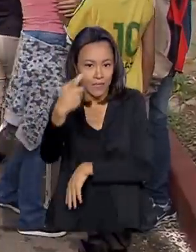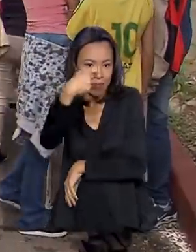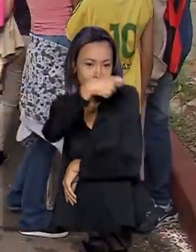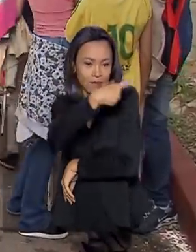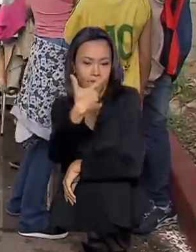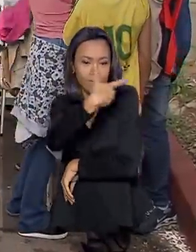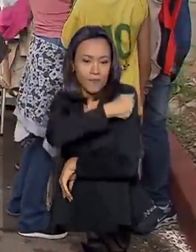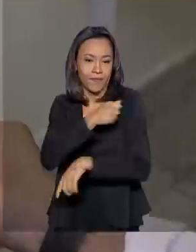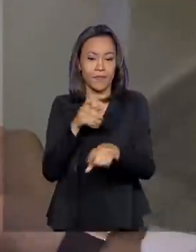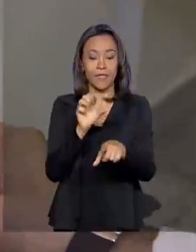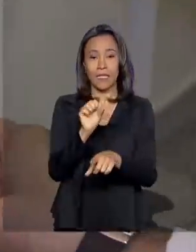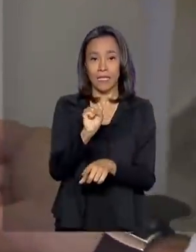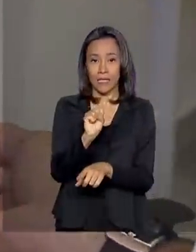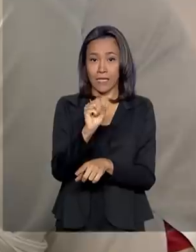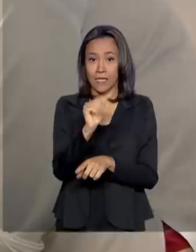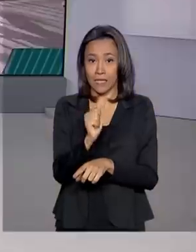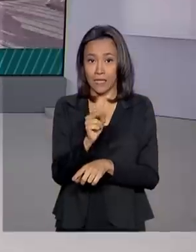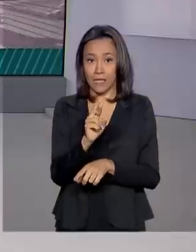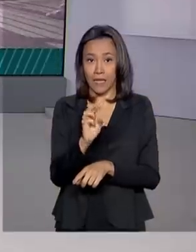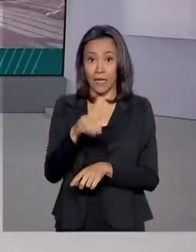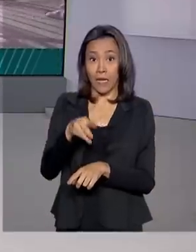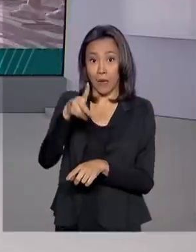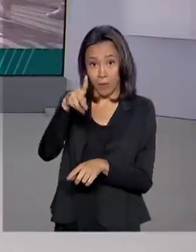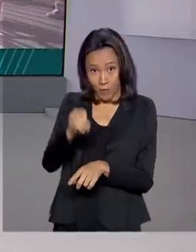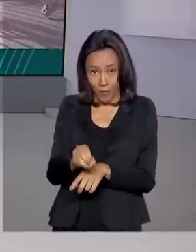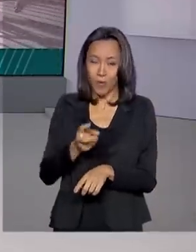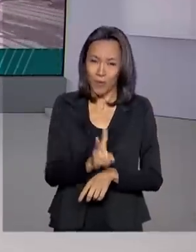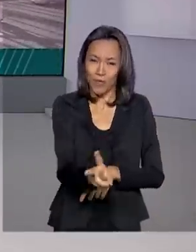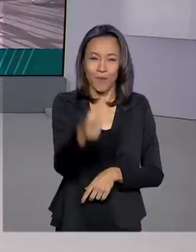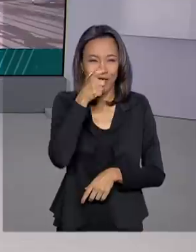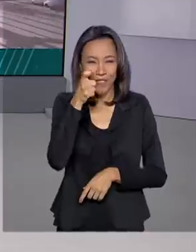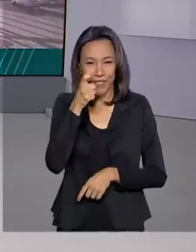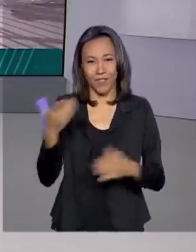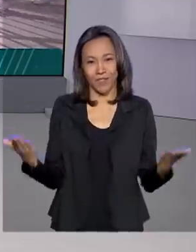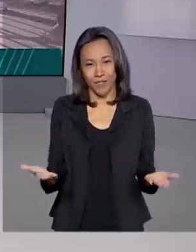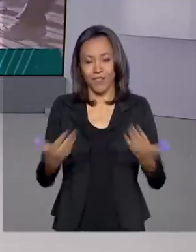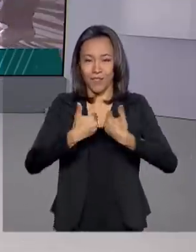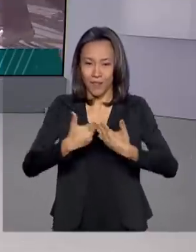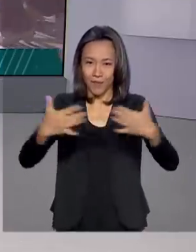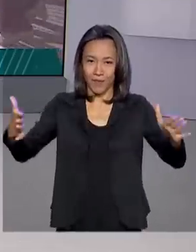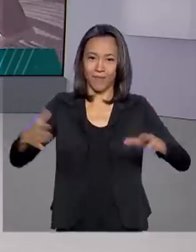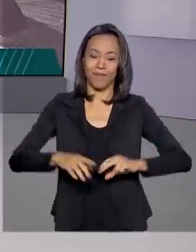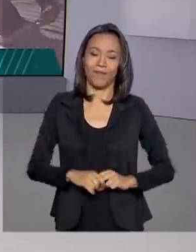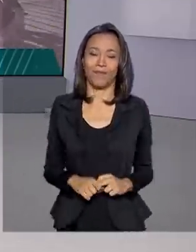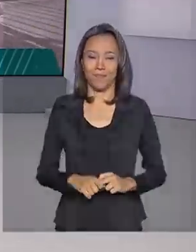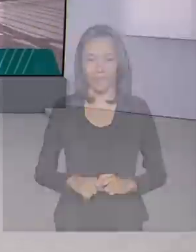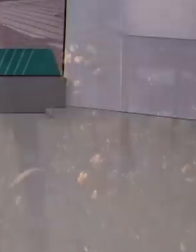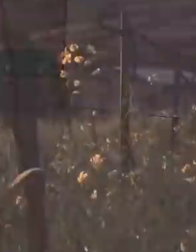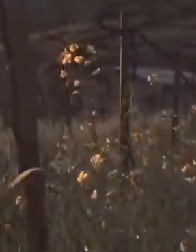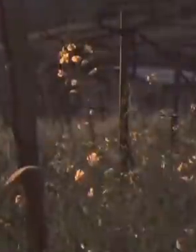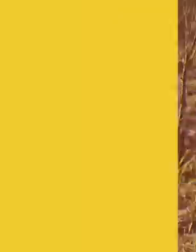mais uma etapa de vacinação. Então, fique com a gente, o Brasil em dia já está no ar.